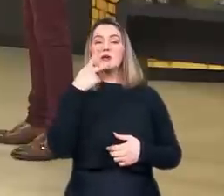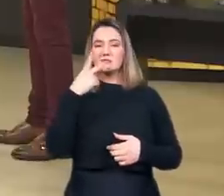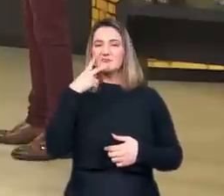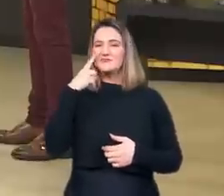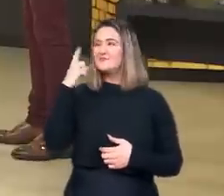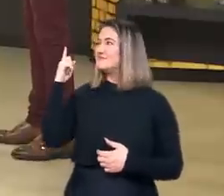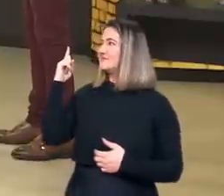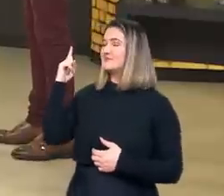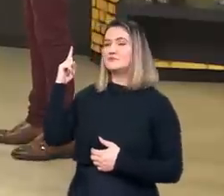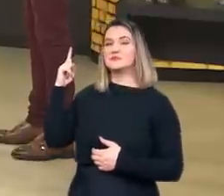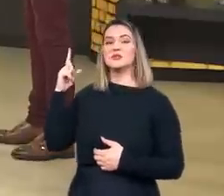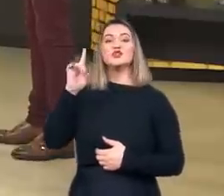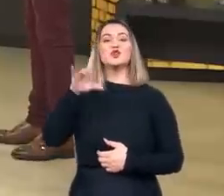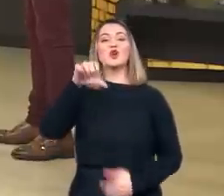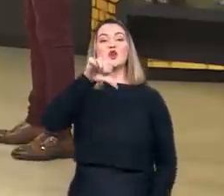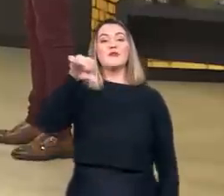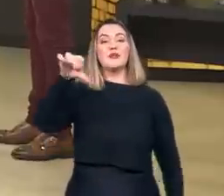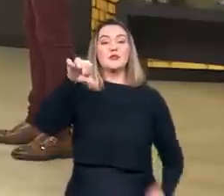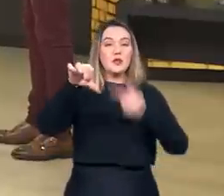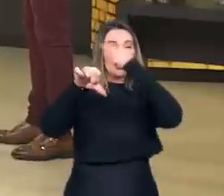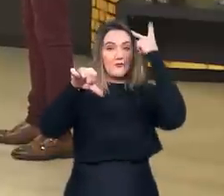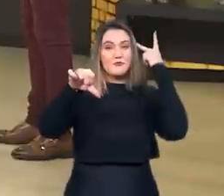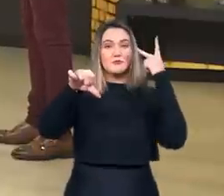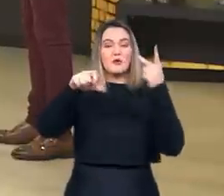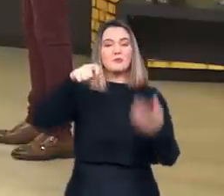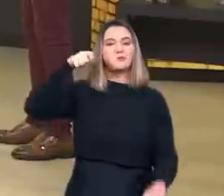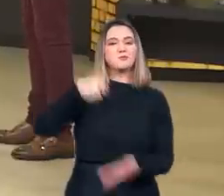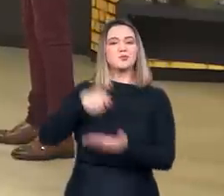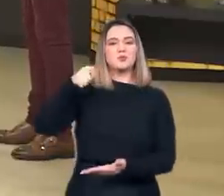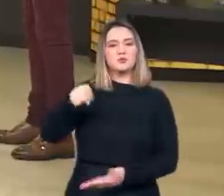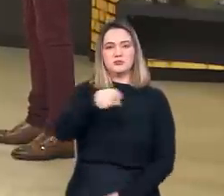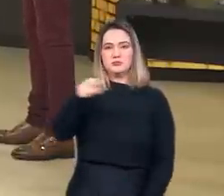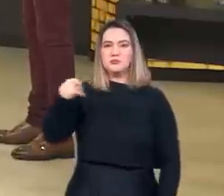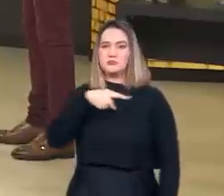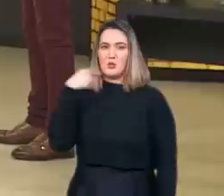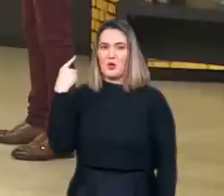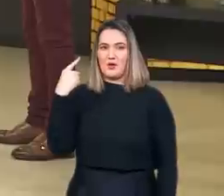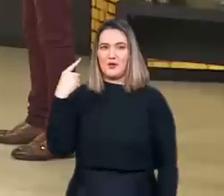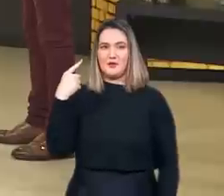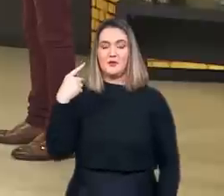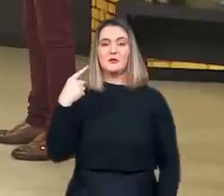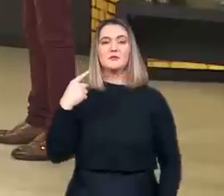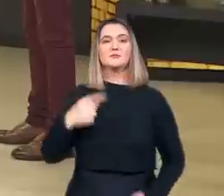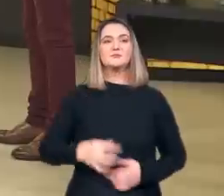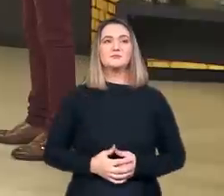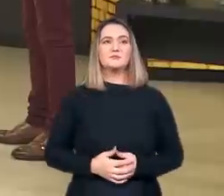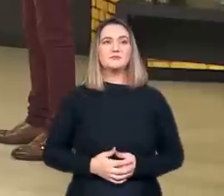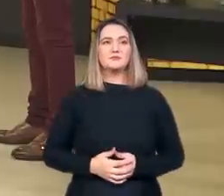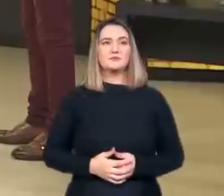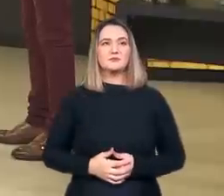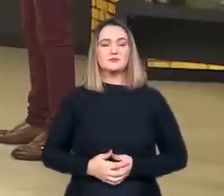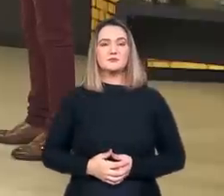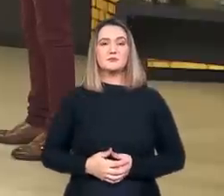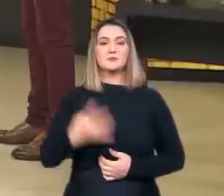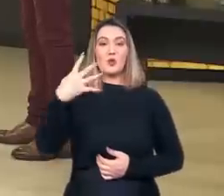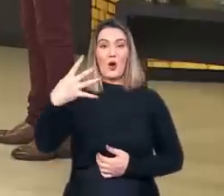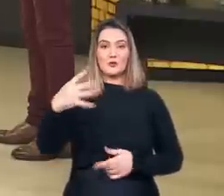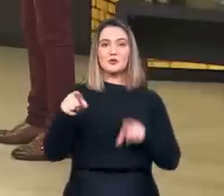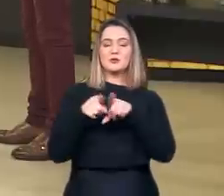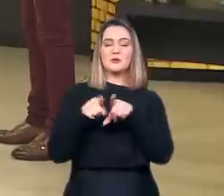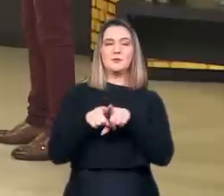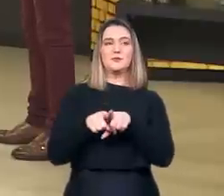teve apenas 99 pessoas sentenciadas à morte e 4 pessoas. Numa outra pesquisa, a Inquisição de